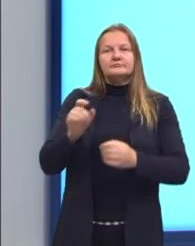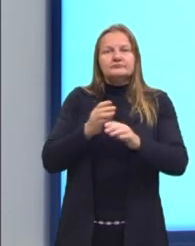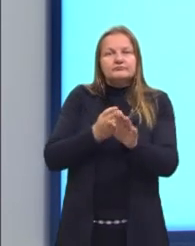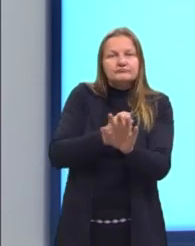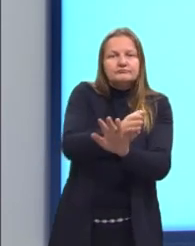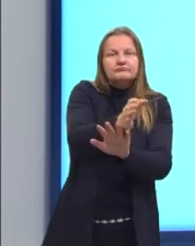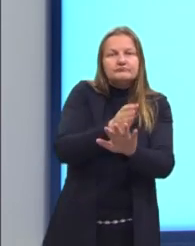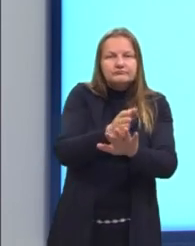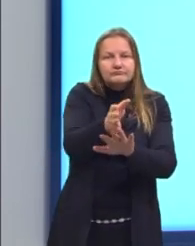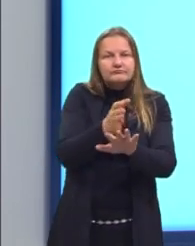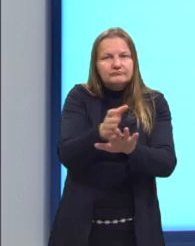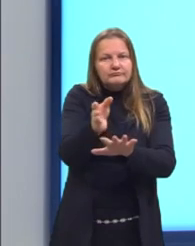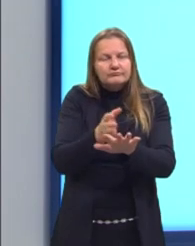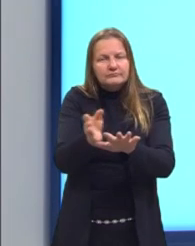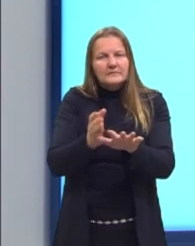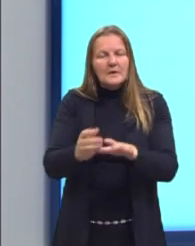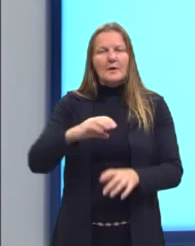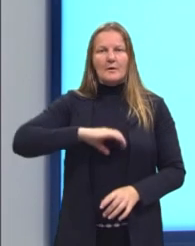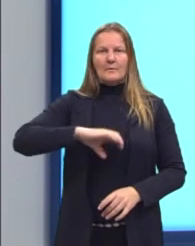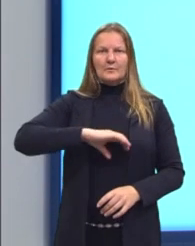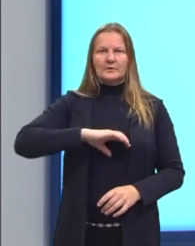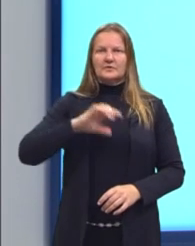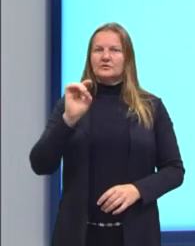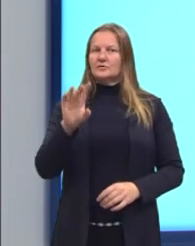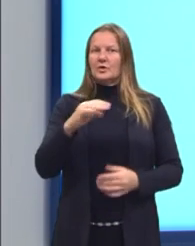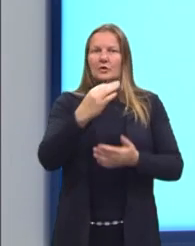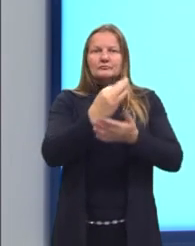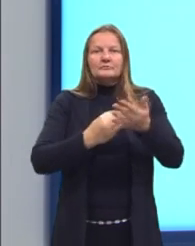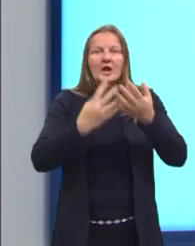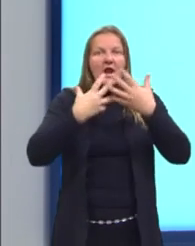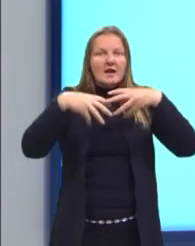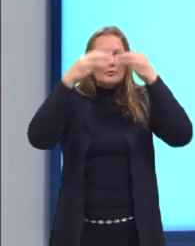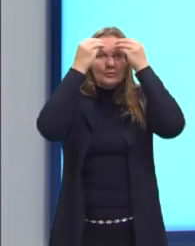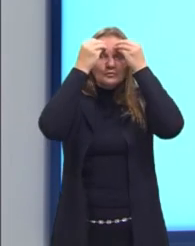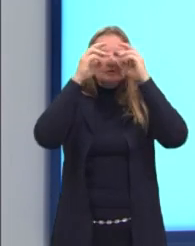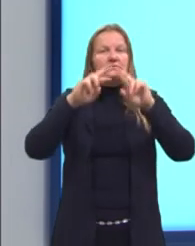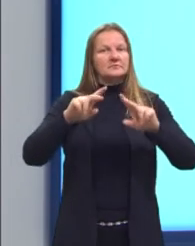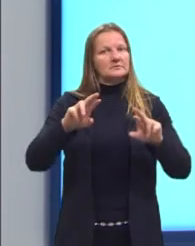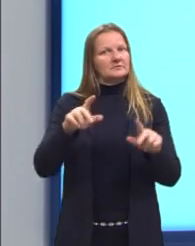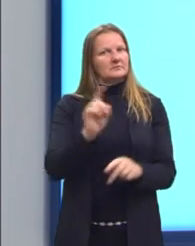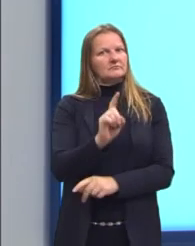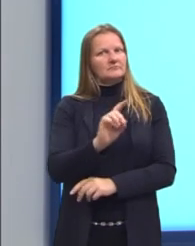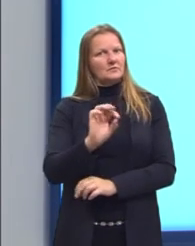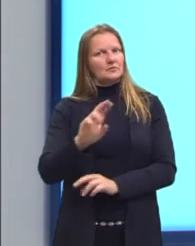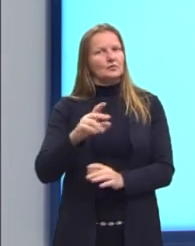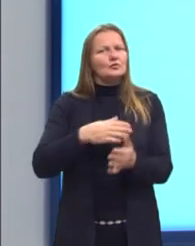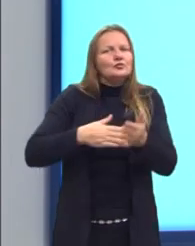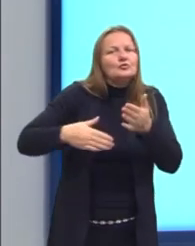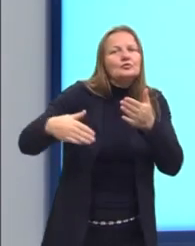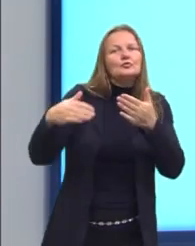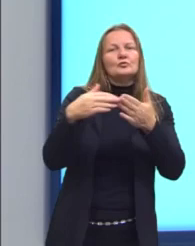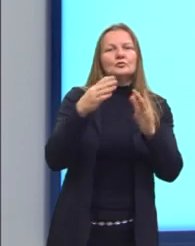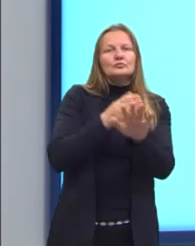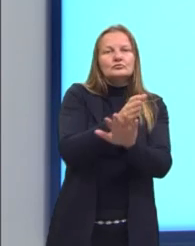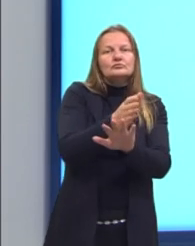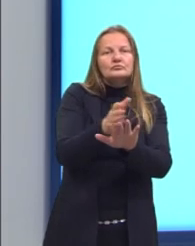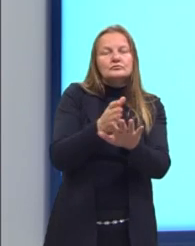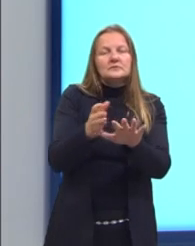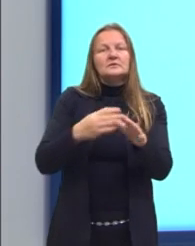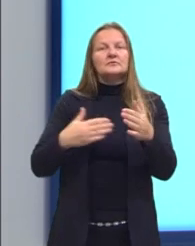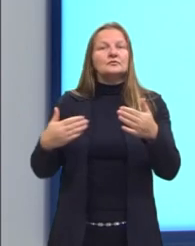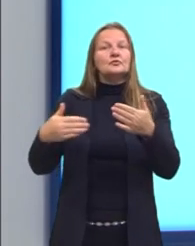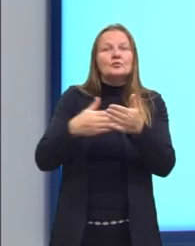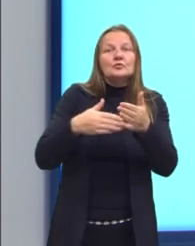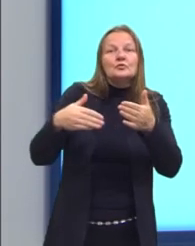achar que língua portuguesa vai estar só lá em dominar linguagens, todos eles vão passar